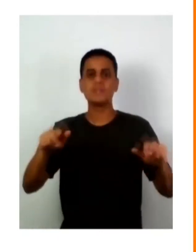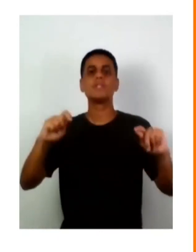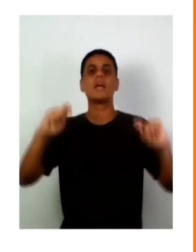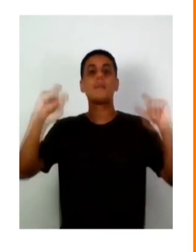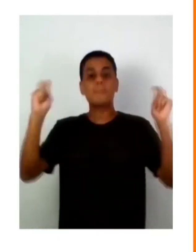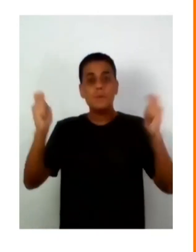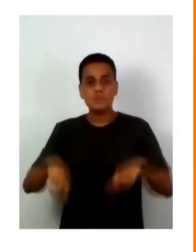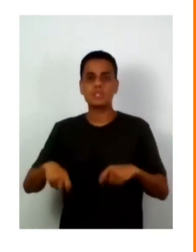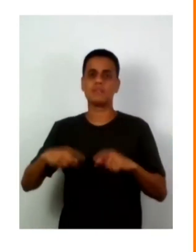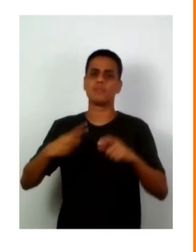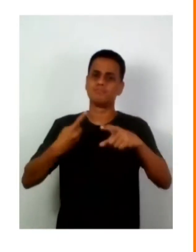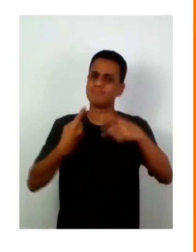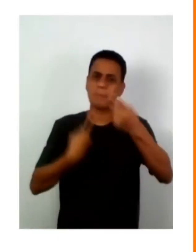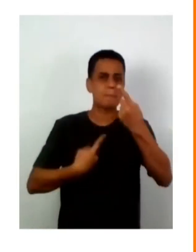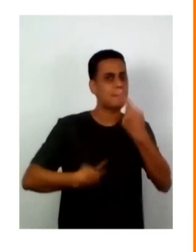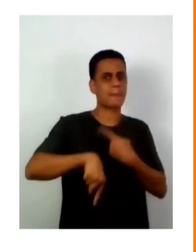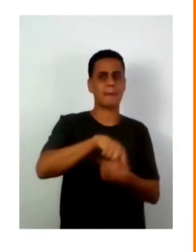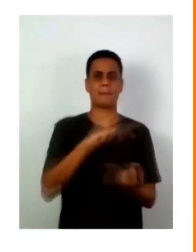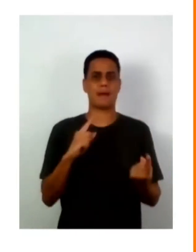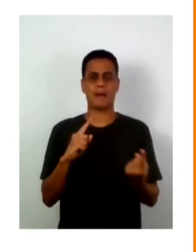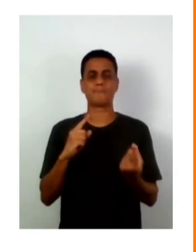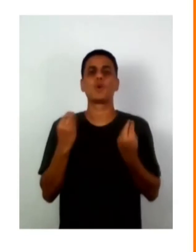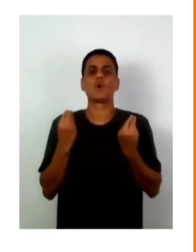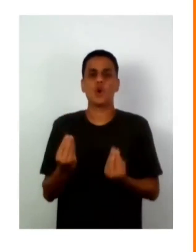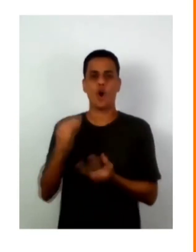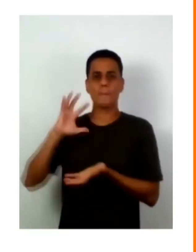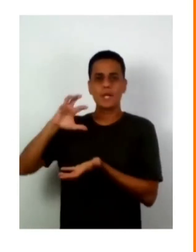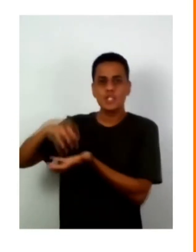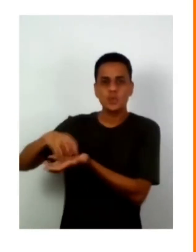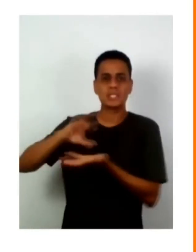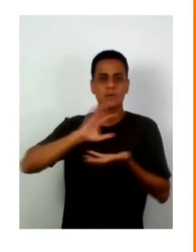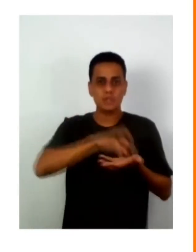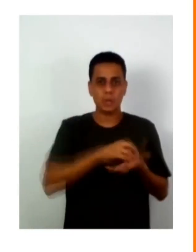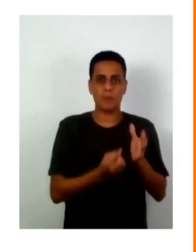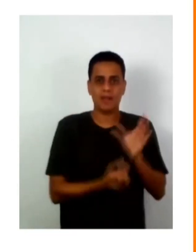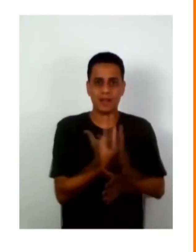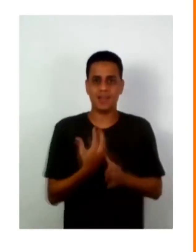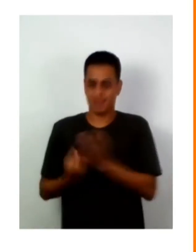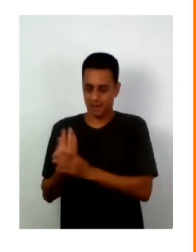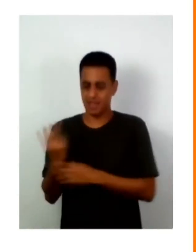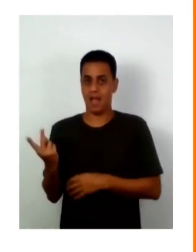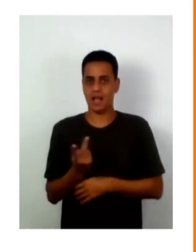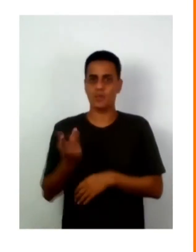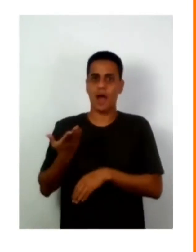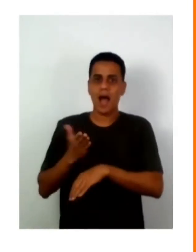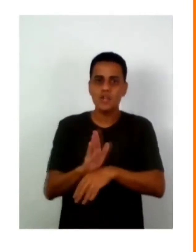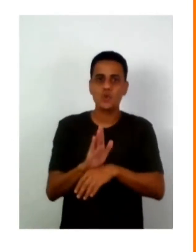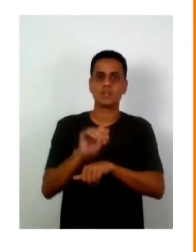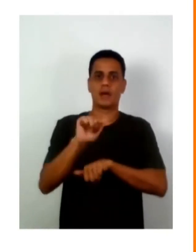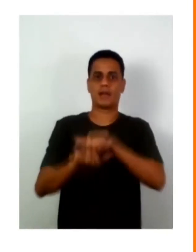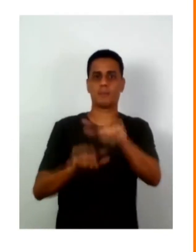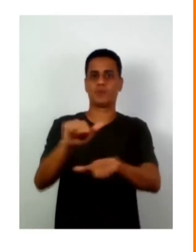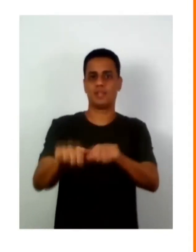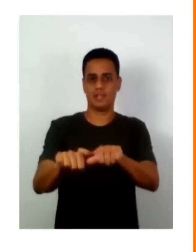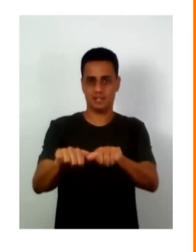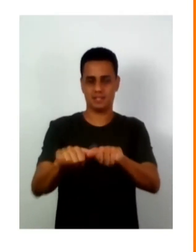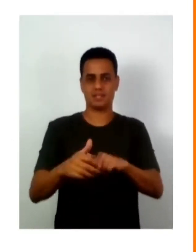ecossistemas de transformação. Quais são as instituições que eu preciso para gerar essa mudança?